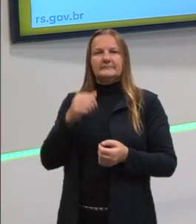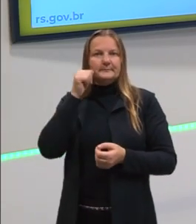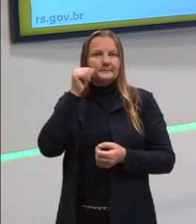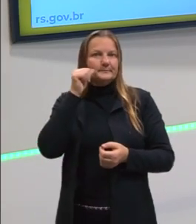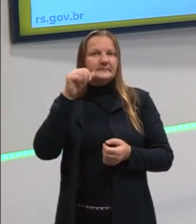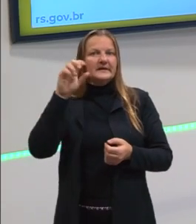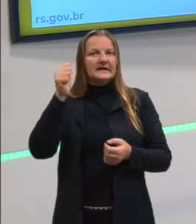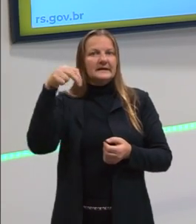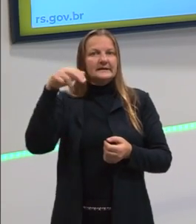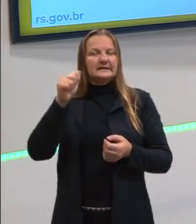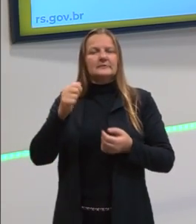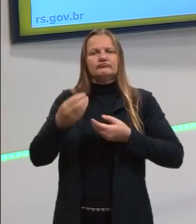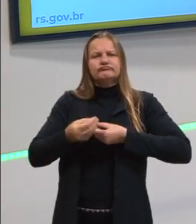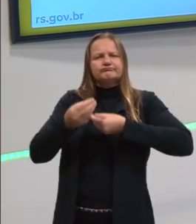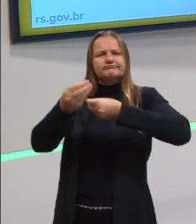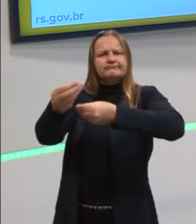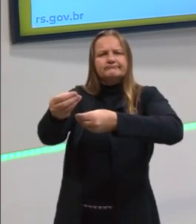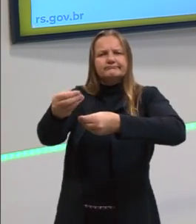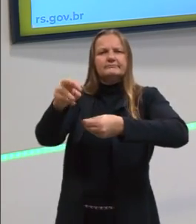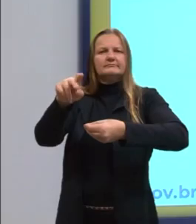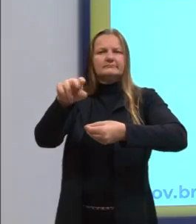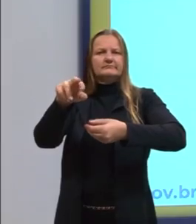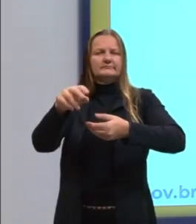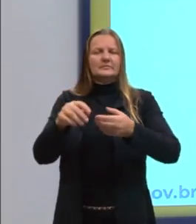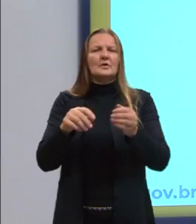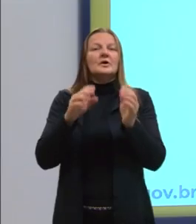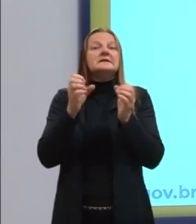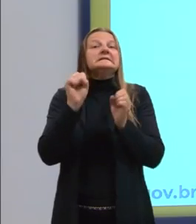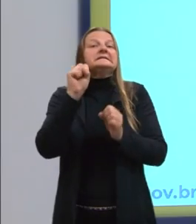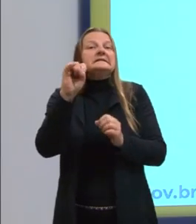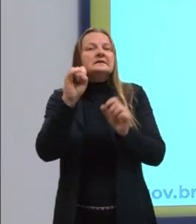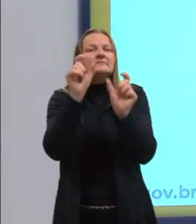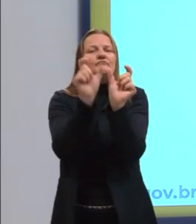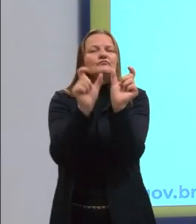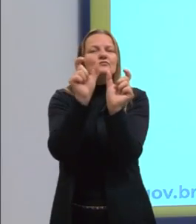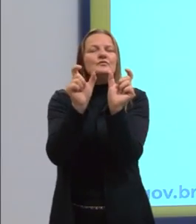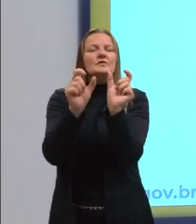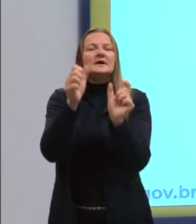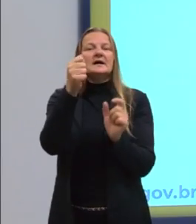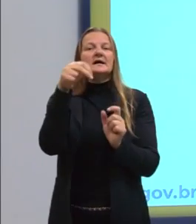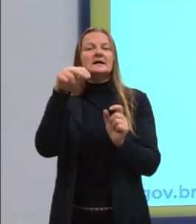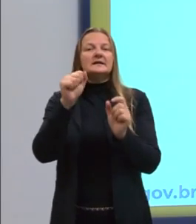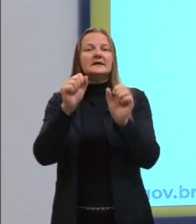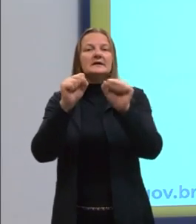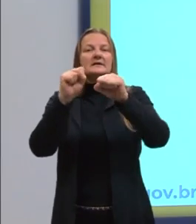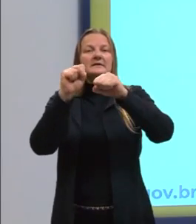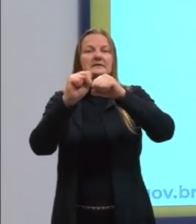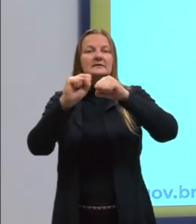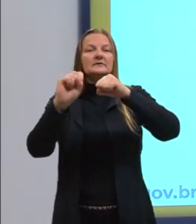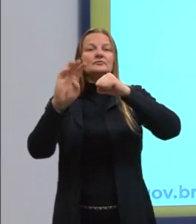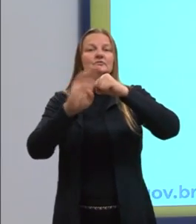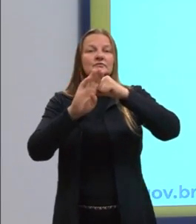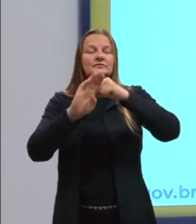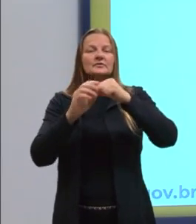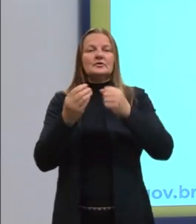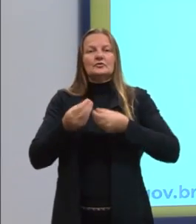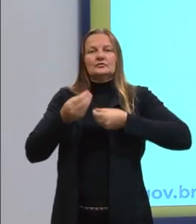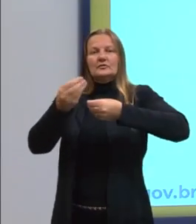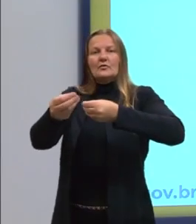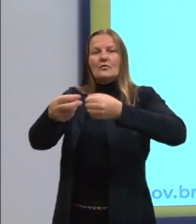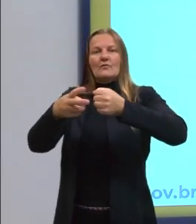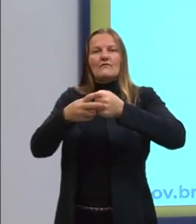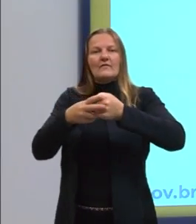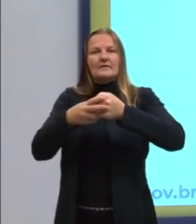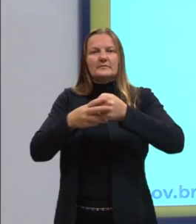morfológica dessa frase, a gente ia dizer o seguinte. Ana é um substantivo. Entregou é um